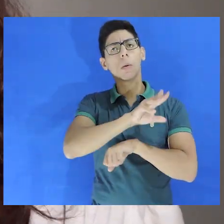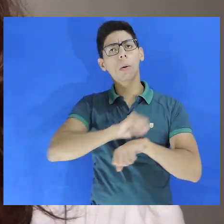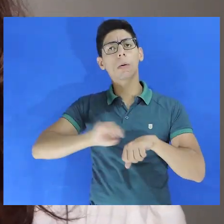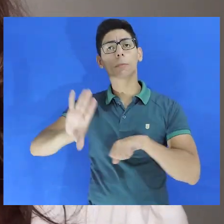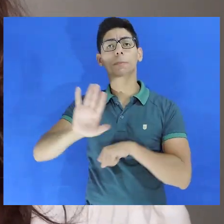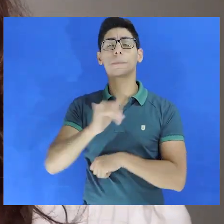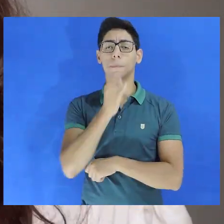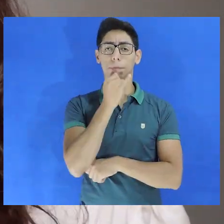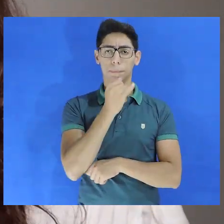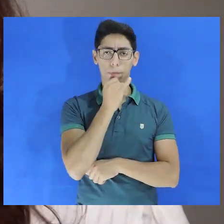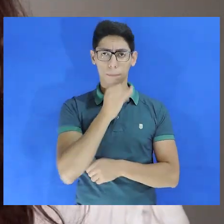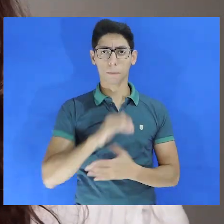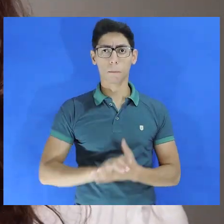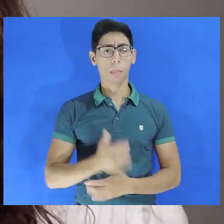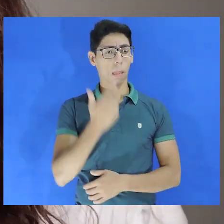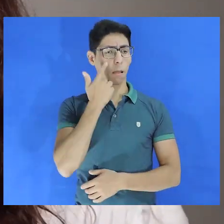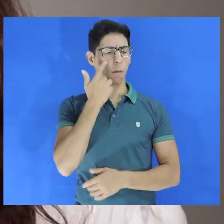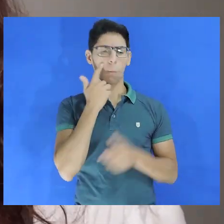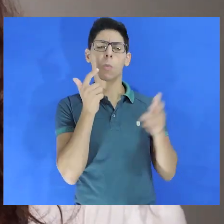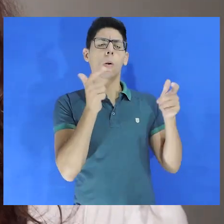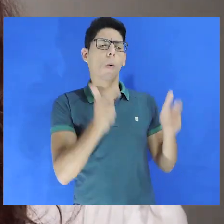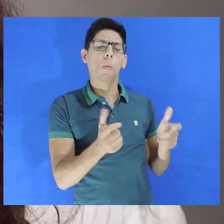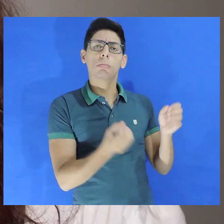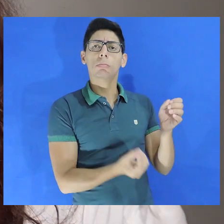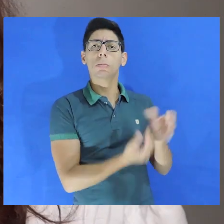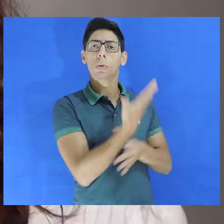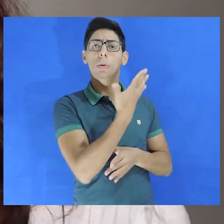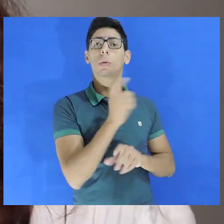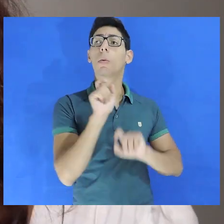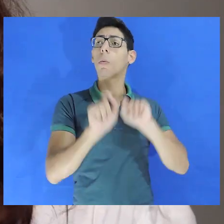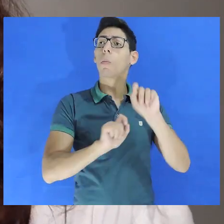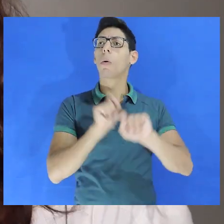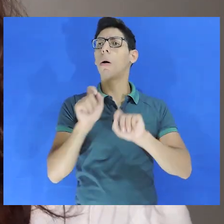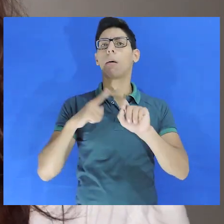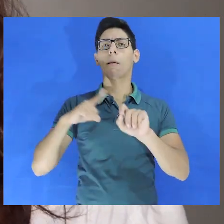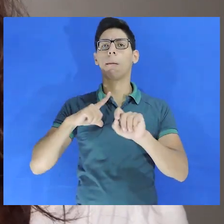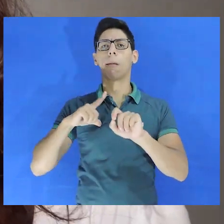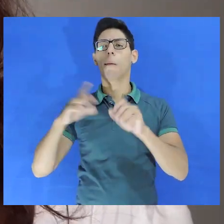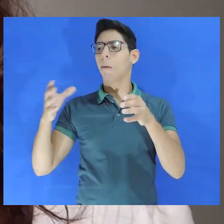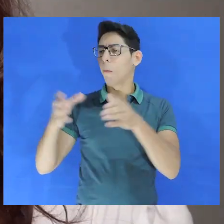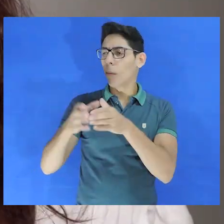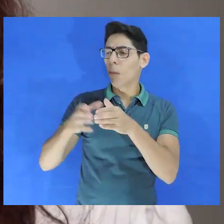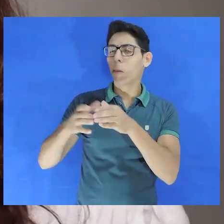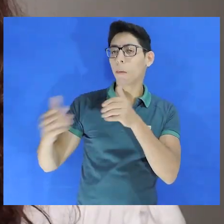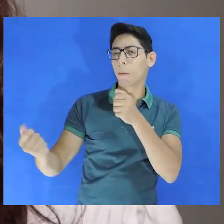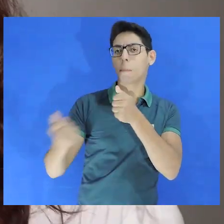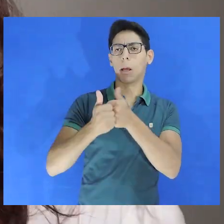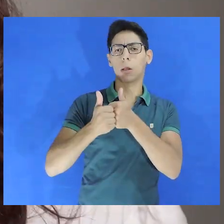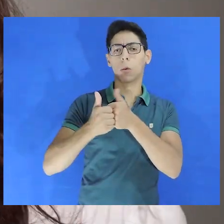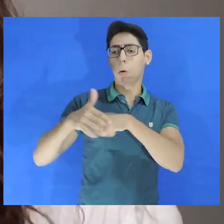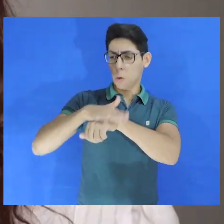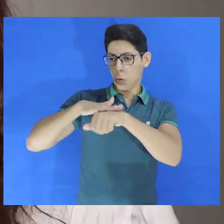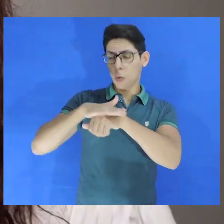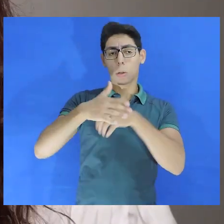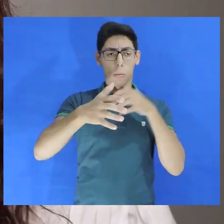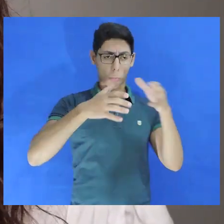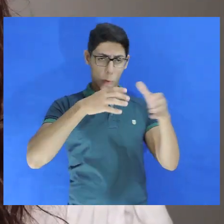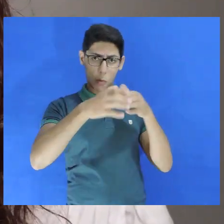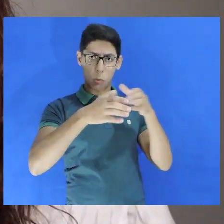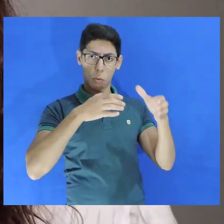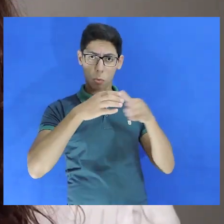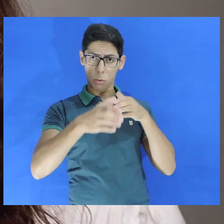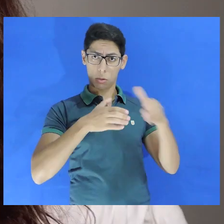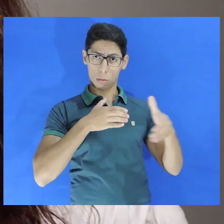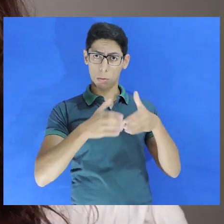forma. Vemos de onde pertence essa denúncia, qual a pastoral mais próxima, falamos com o coordenador da Pastoral